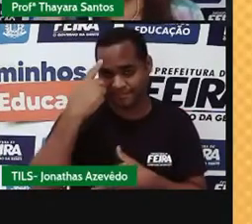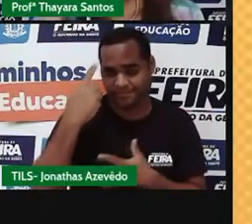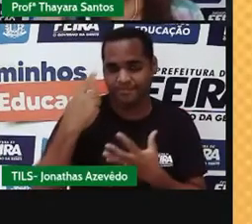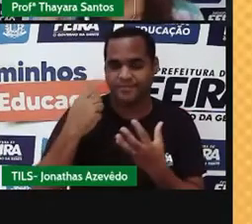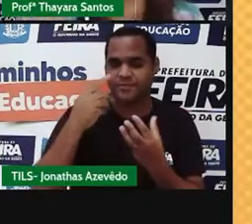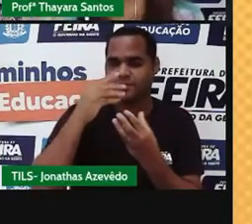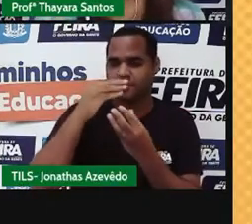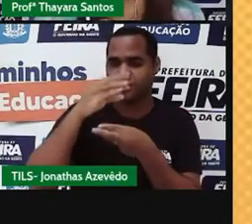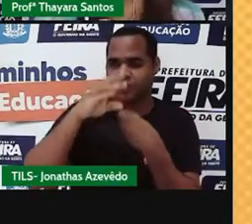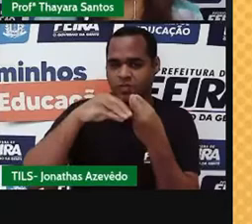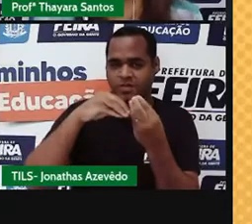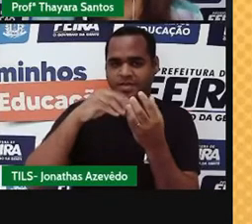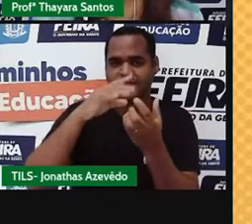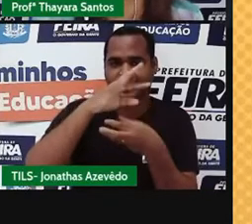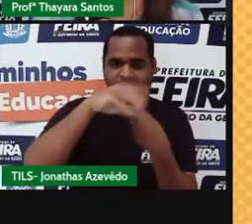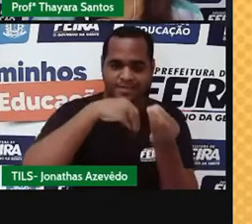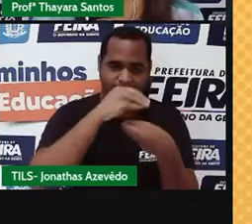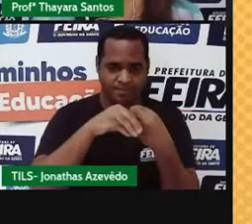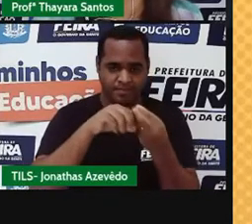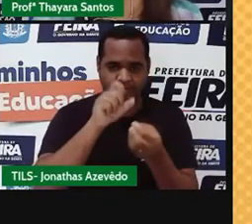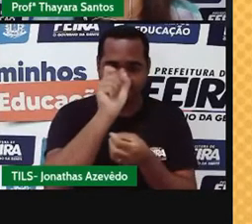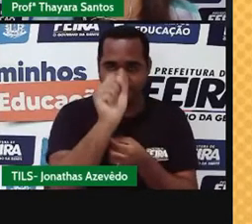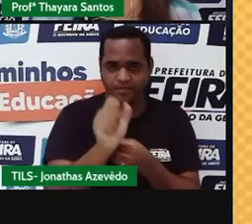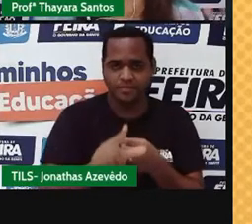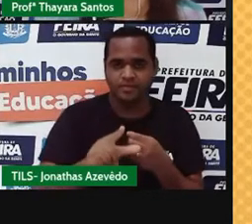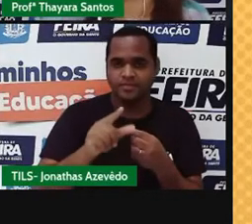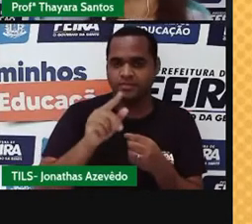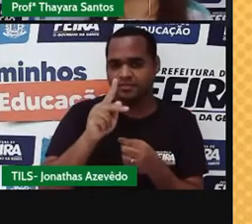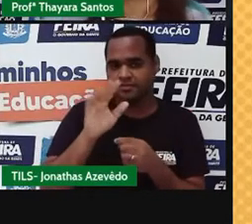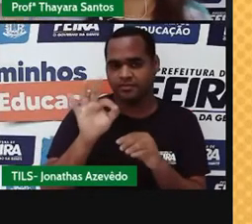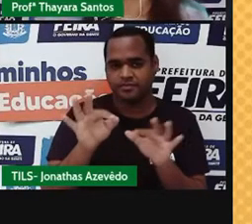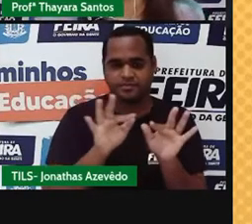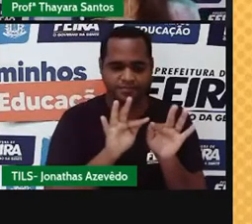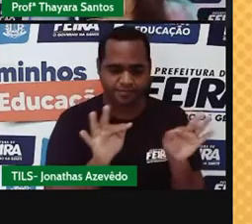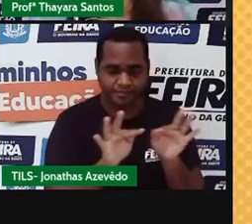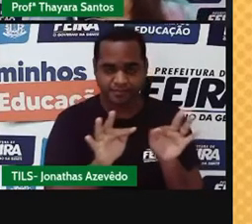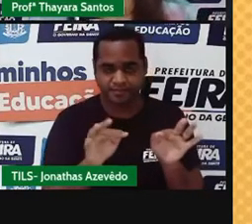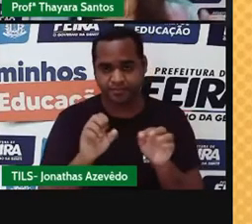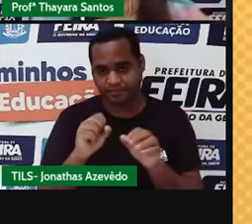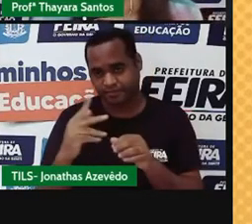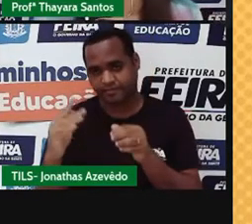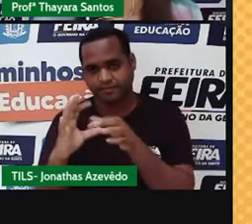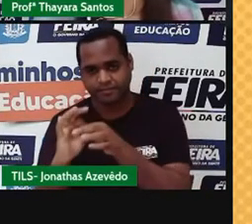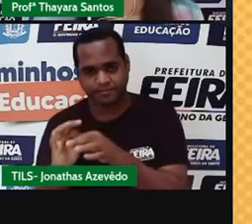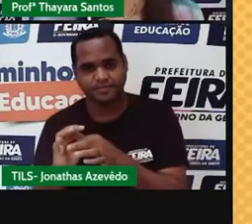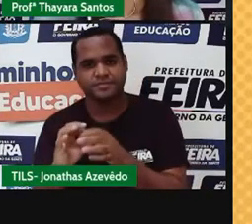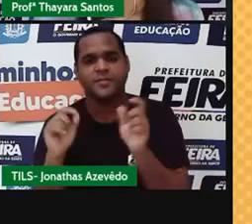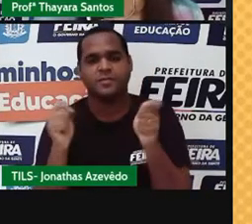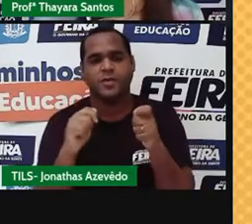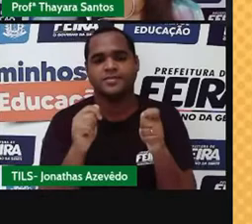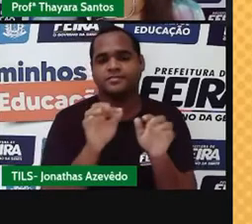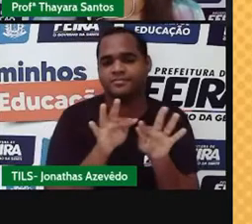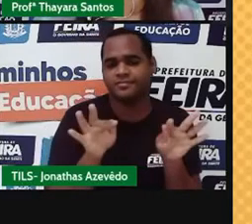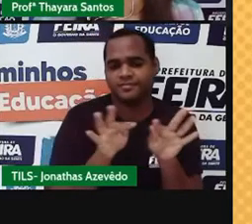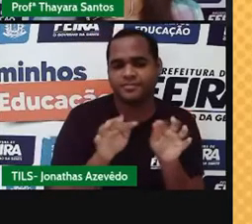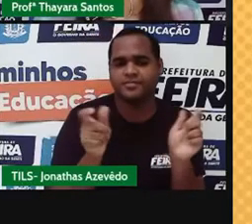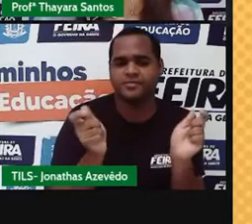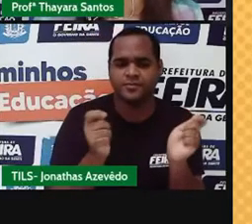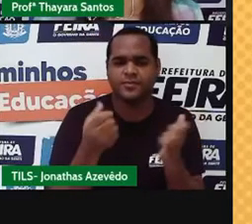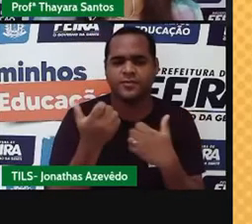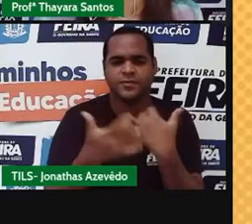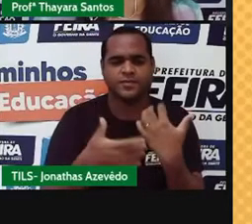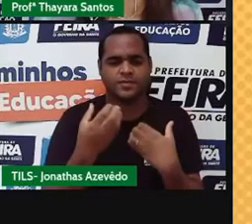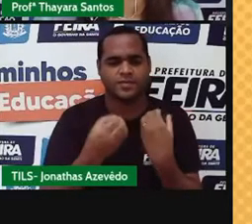puras, elas podem ser classificadas em simples ou compostas. As substâncias simples, elas são